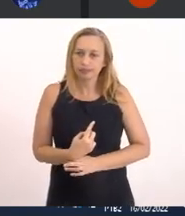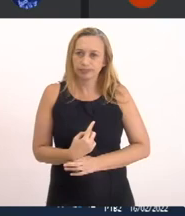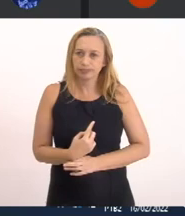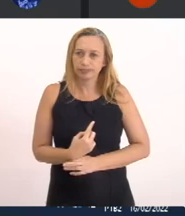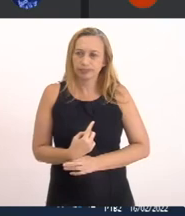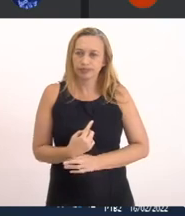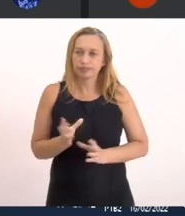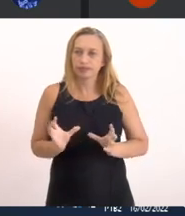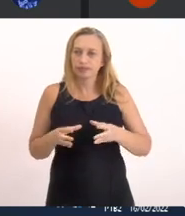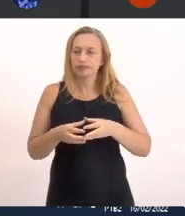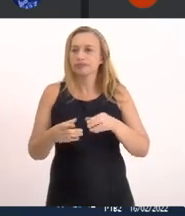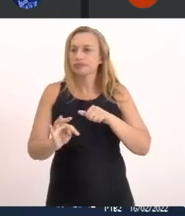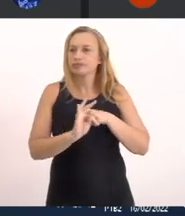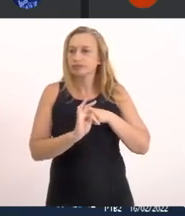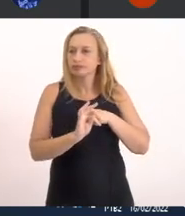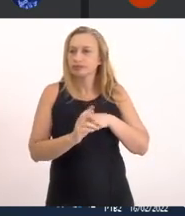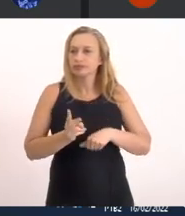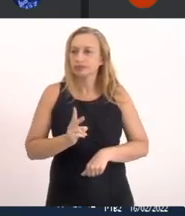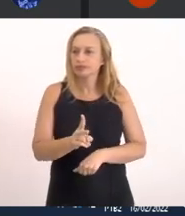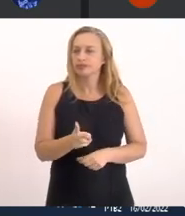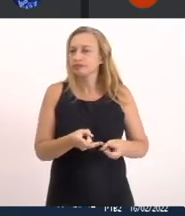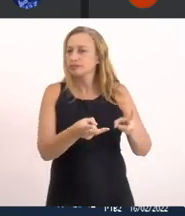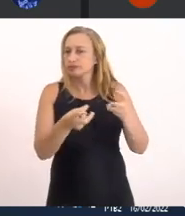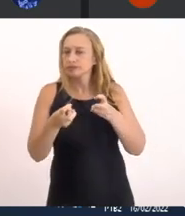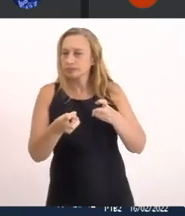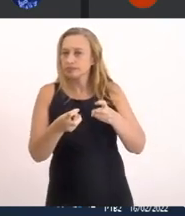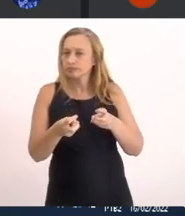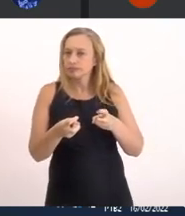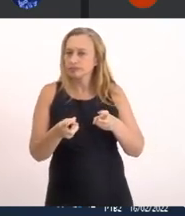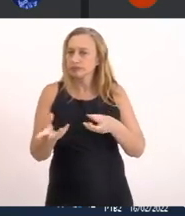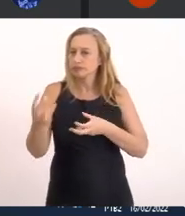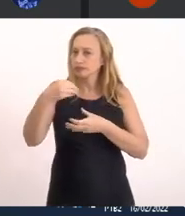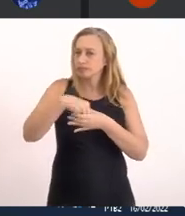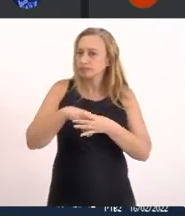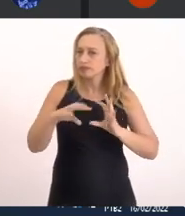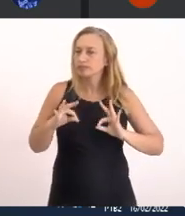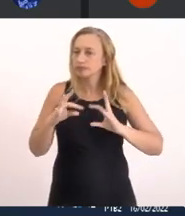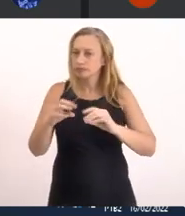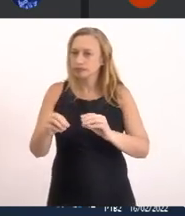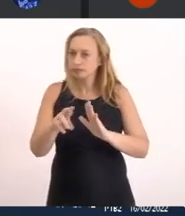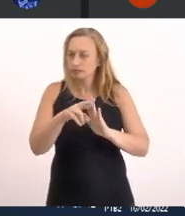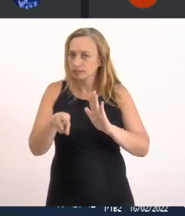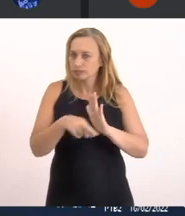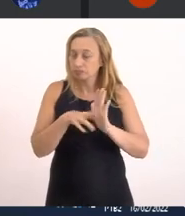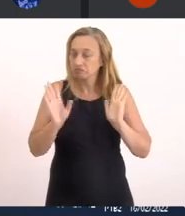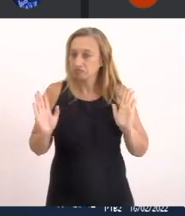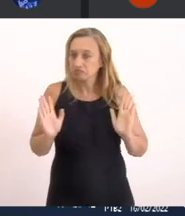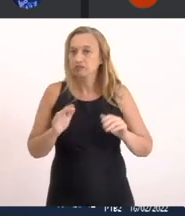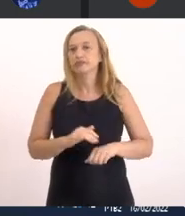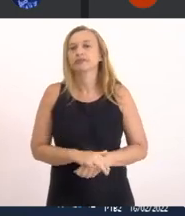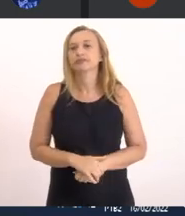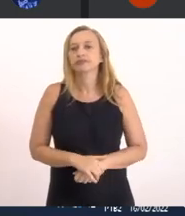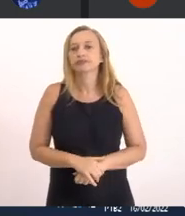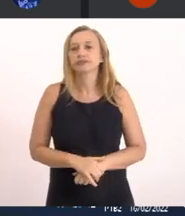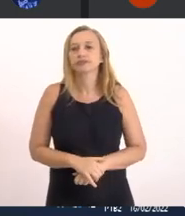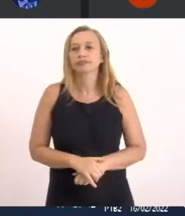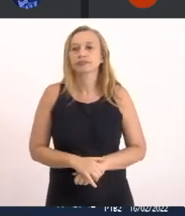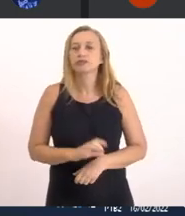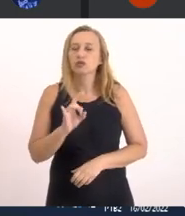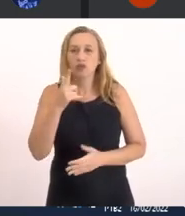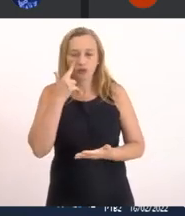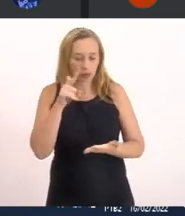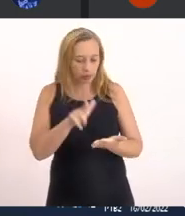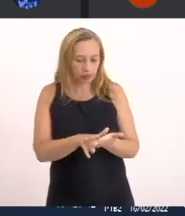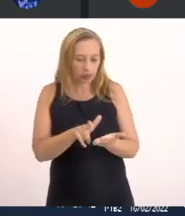Equipes técnicas Sempre percebem Que os parâmetros Estão dentro daqueles Estabelecidos Nas normas Você só olha o papel